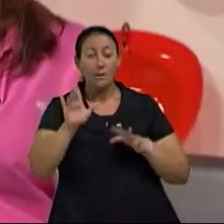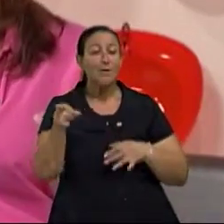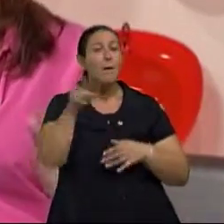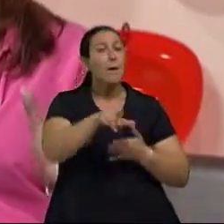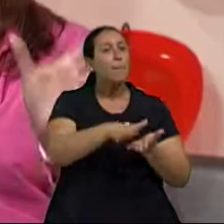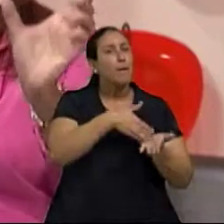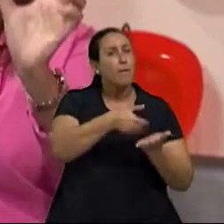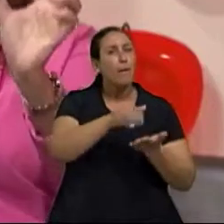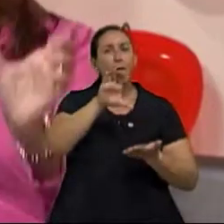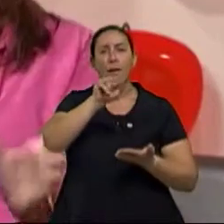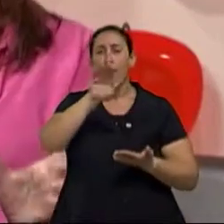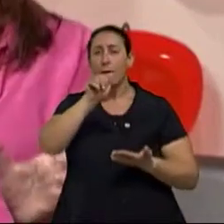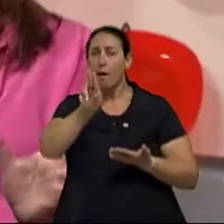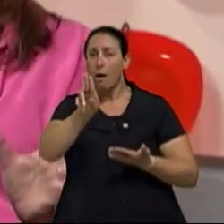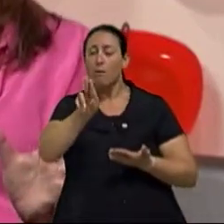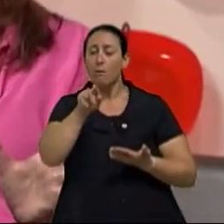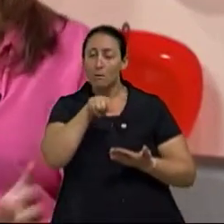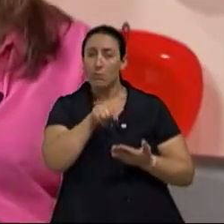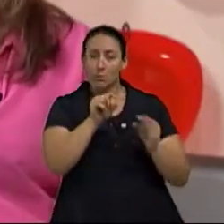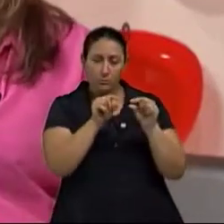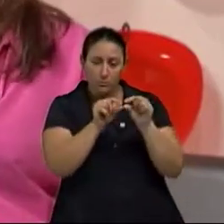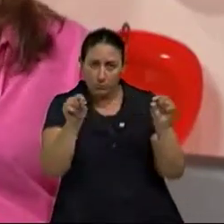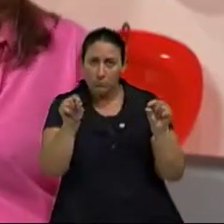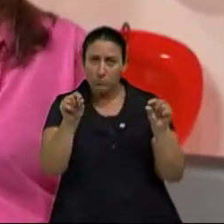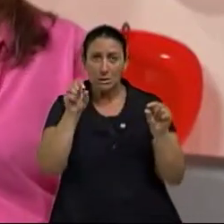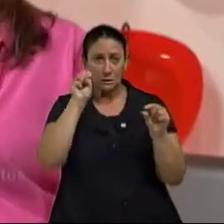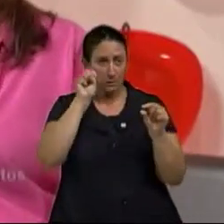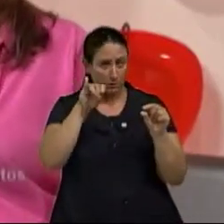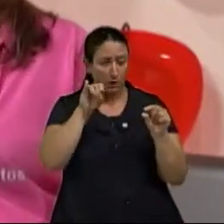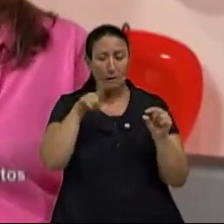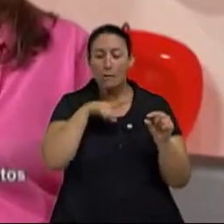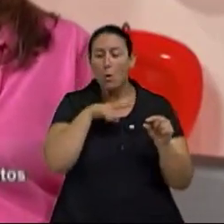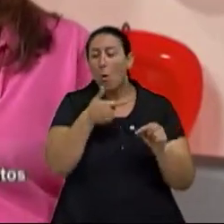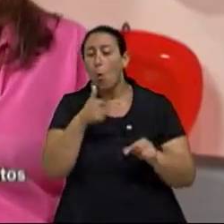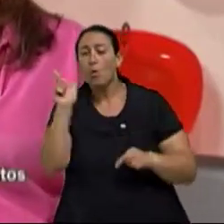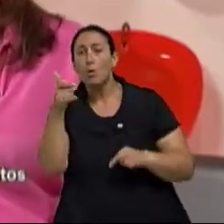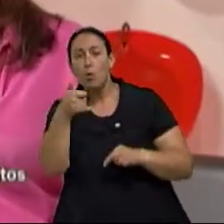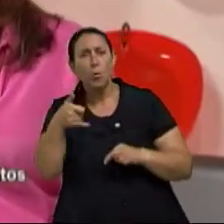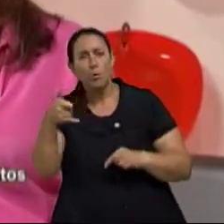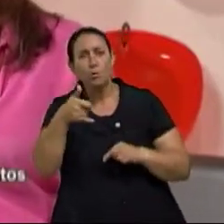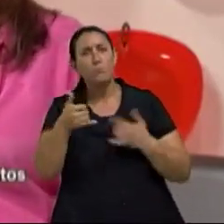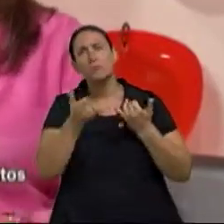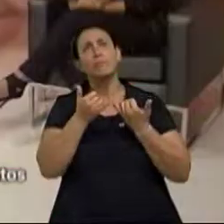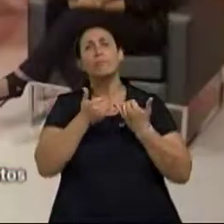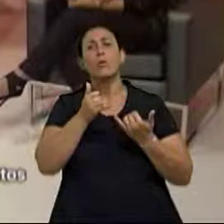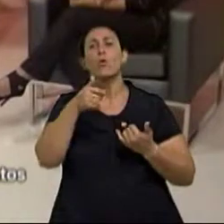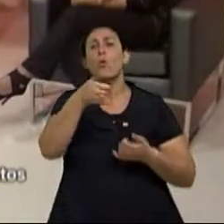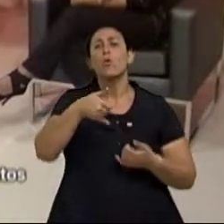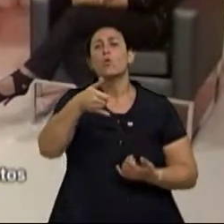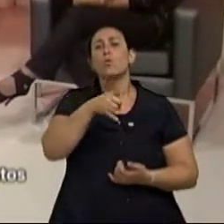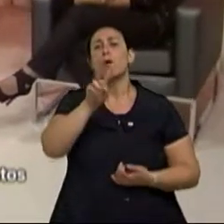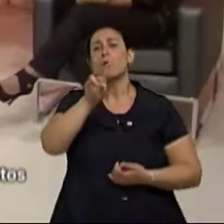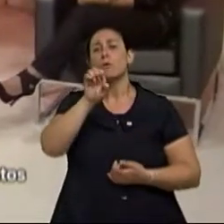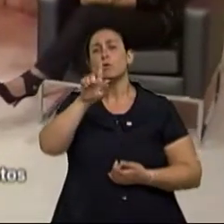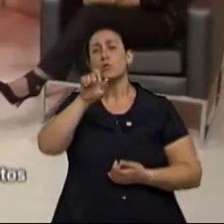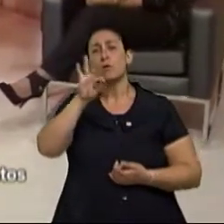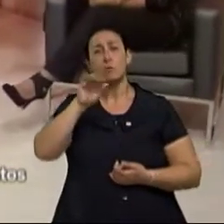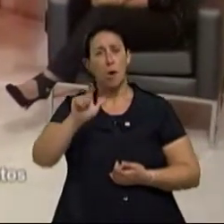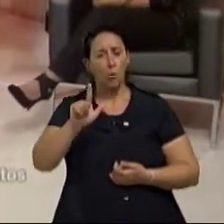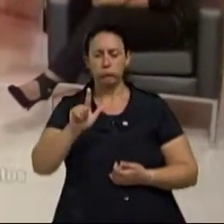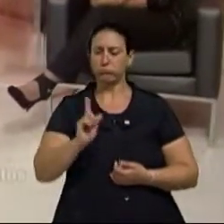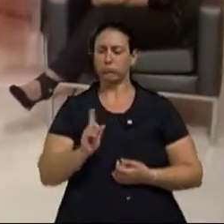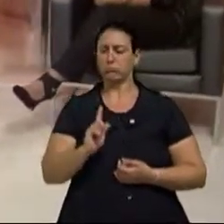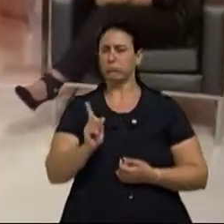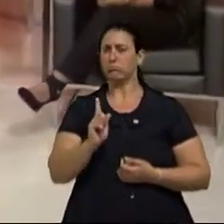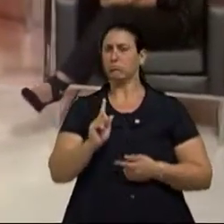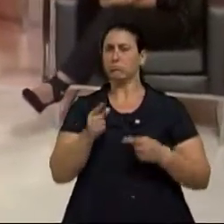sempre é declarada como manteiga de cacau. Se tem uma outra gordura, escrito gordura vegetal, não é a manteiga de cacau. Foi,